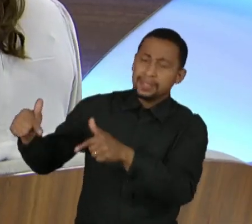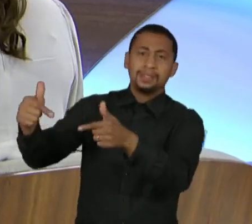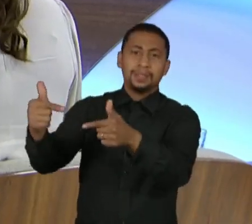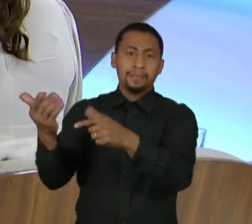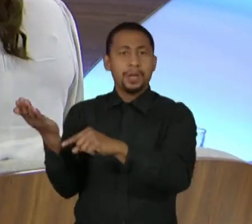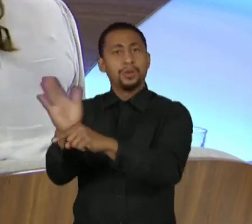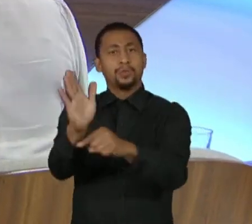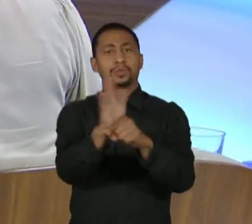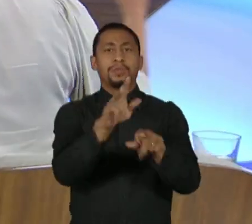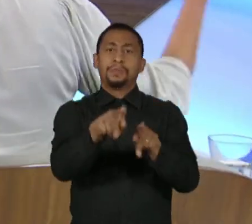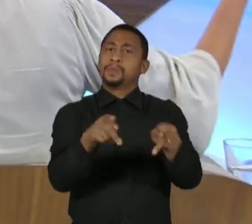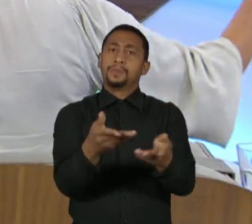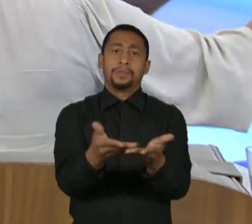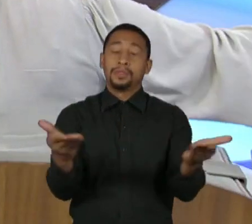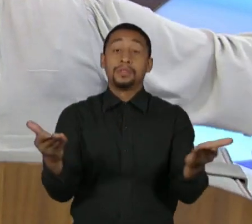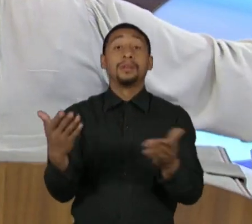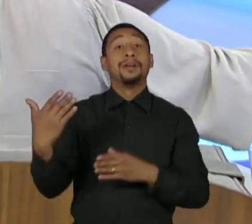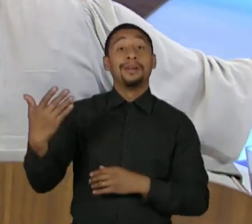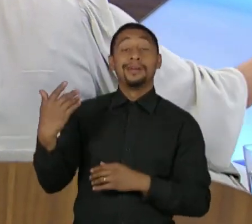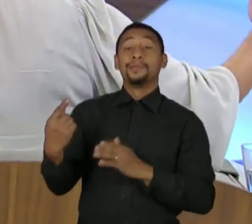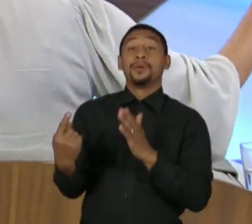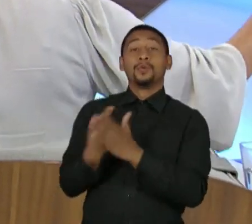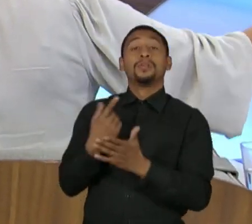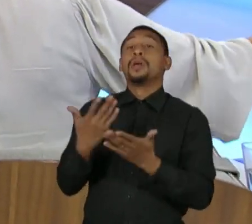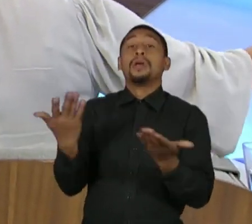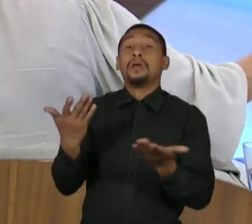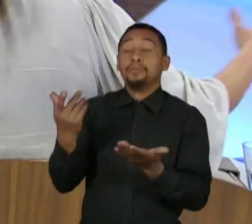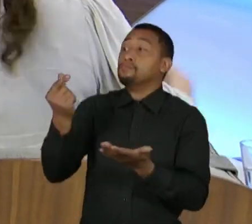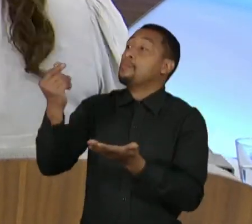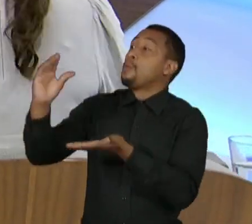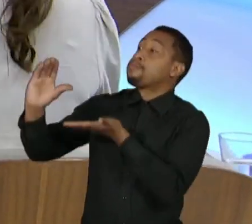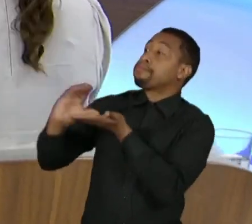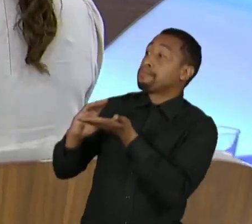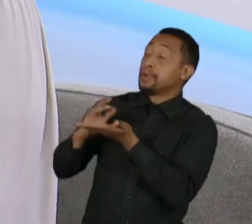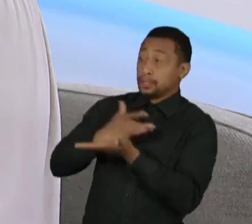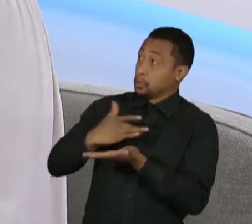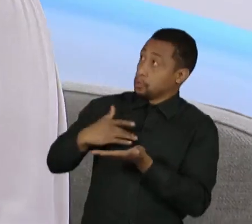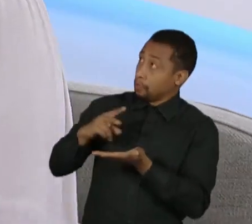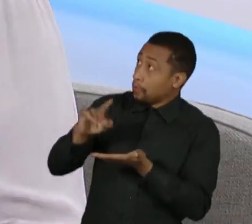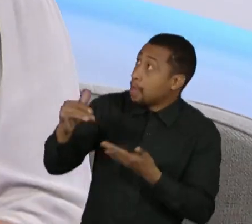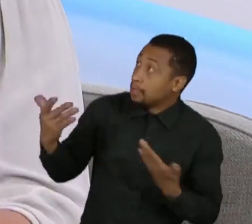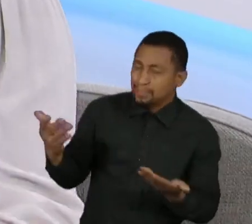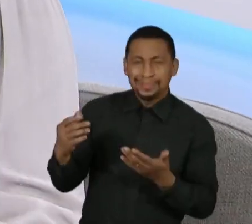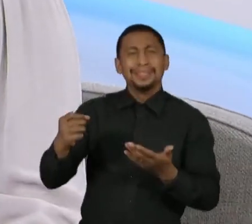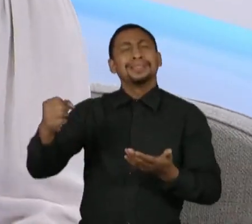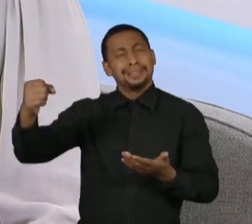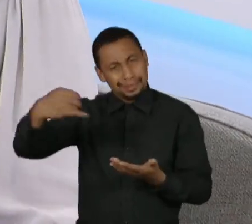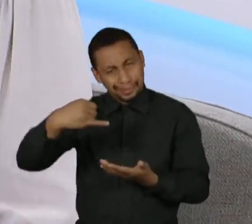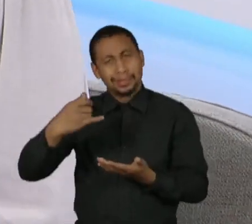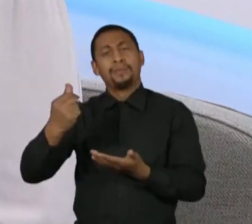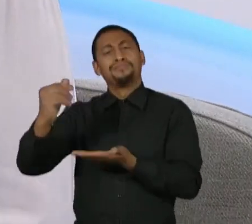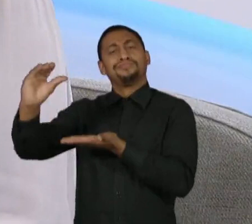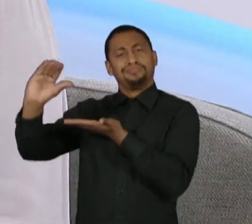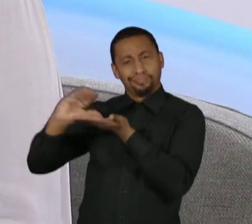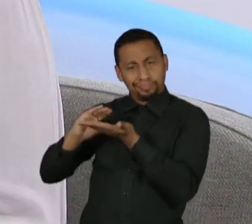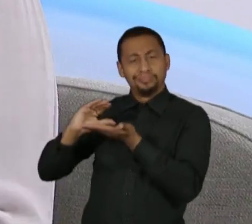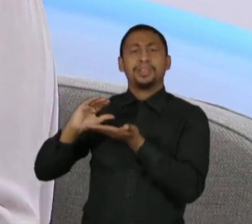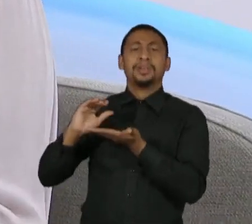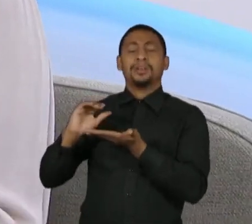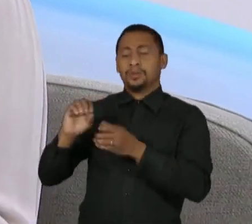chegar na ponta. Você me perguntava se a gente vai receber dinheiro na saúde, vamos, como vamos receber na educação, na infraestrutura,